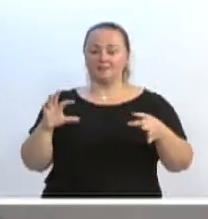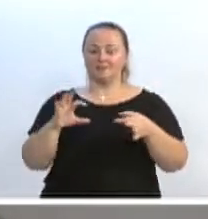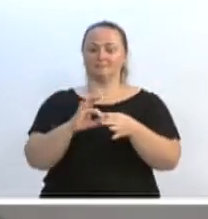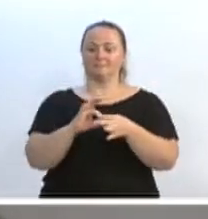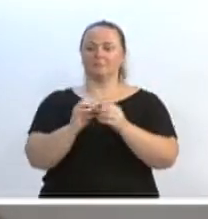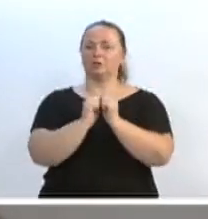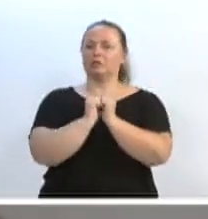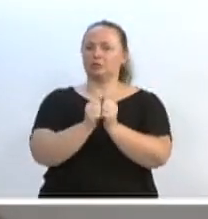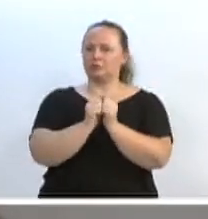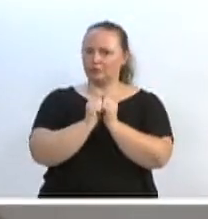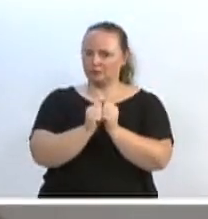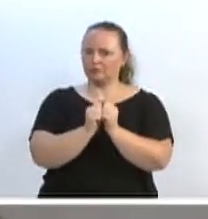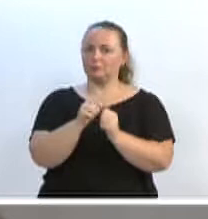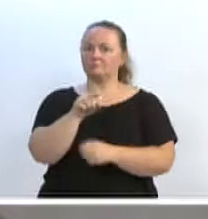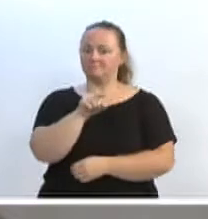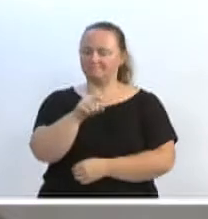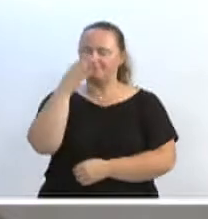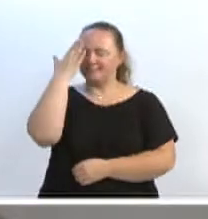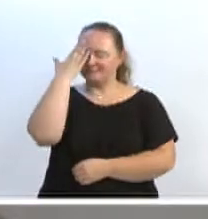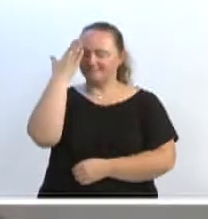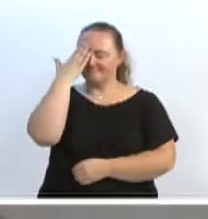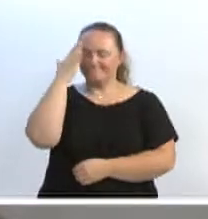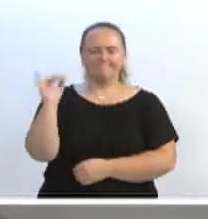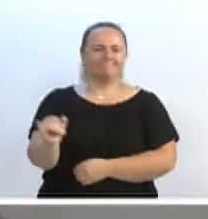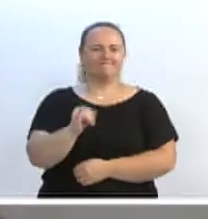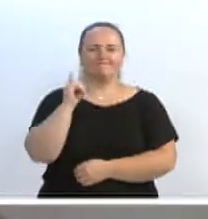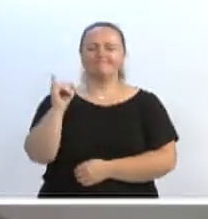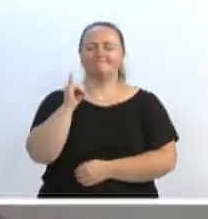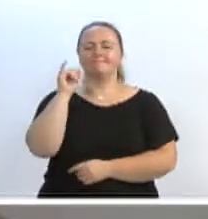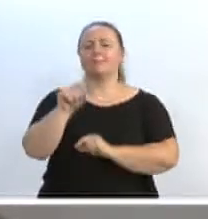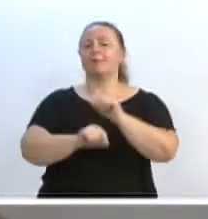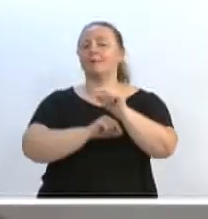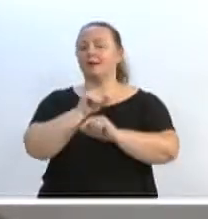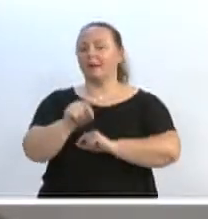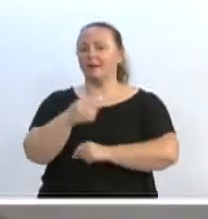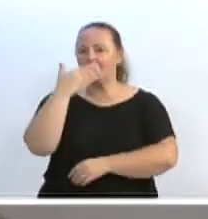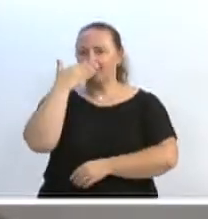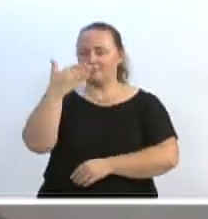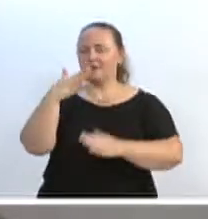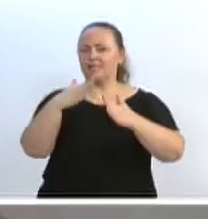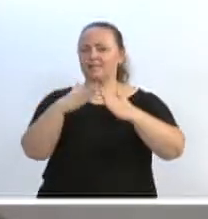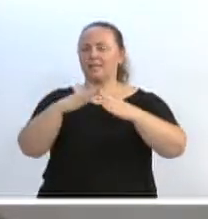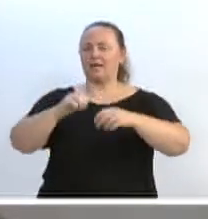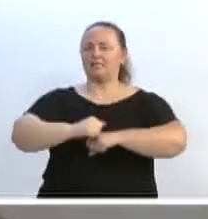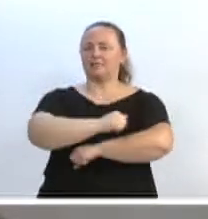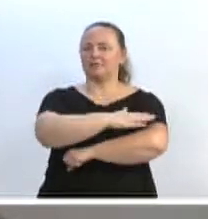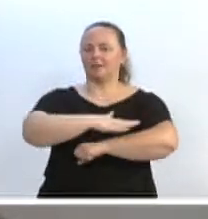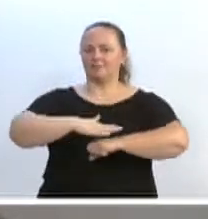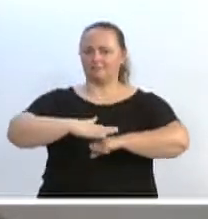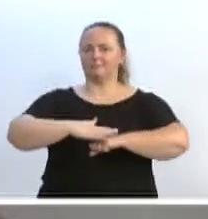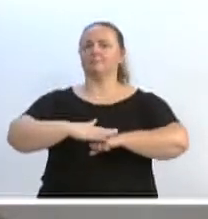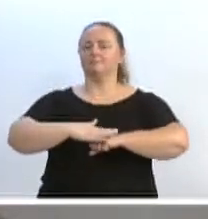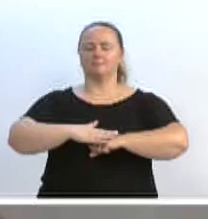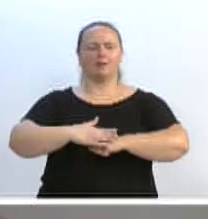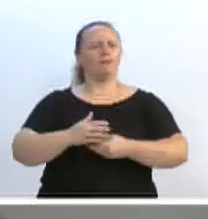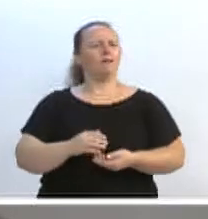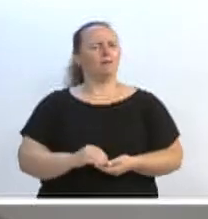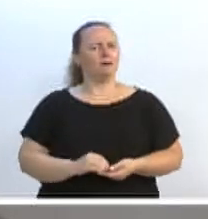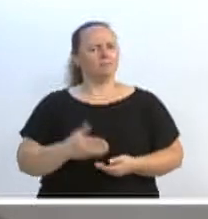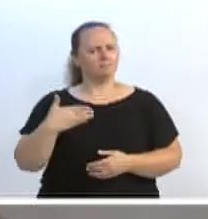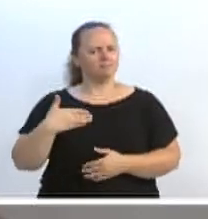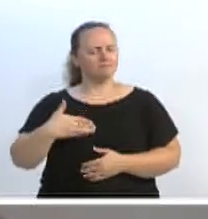vezes, sabe da importância que tem o asfalto na frente da casa. E foi mais uma satisfação que